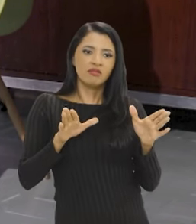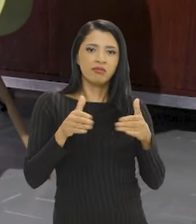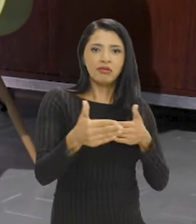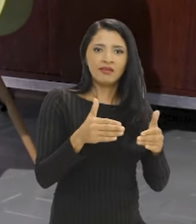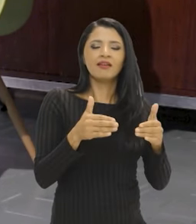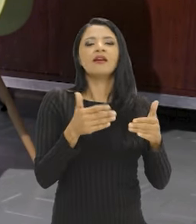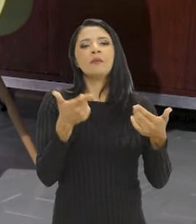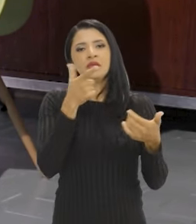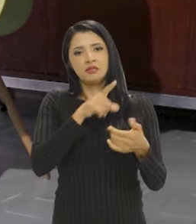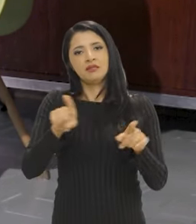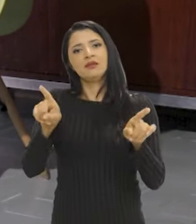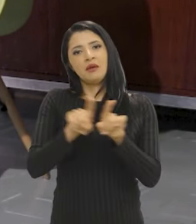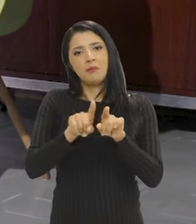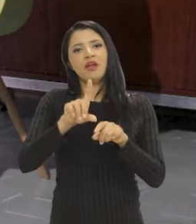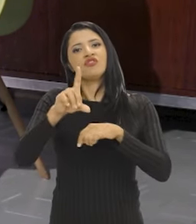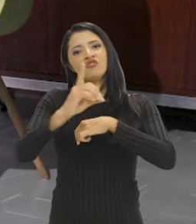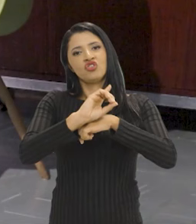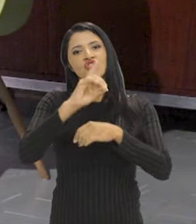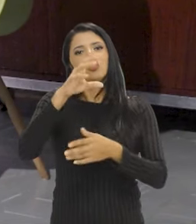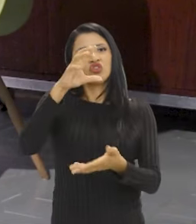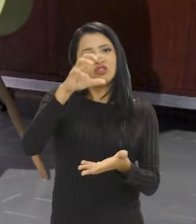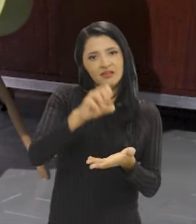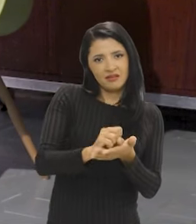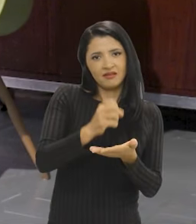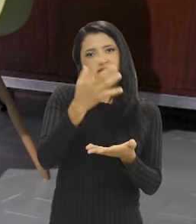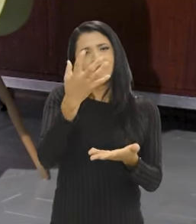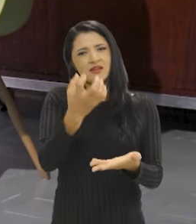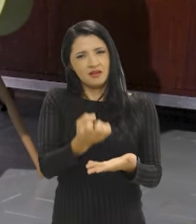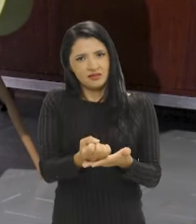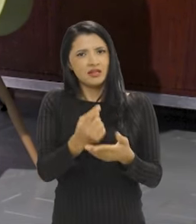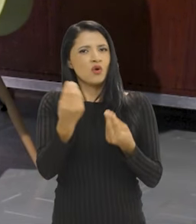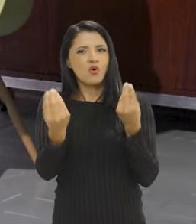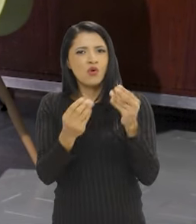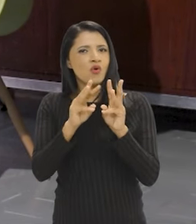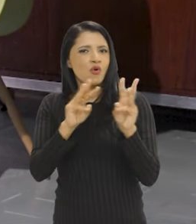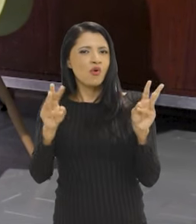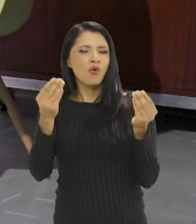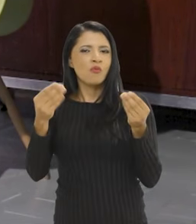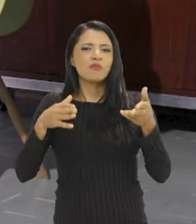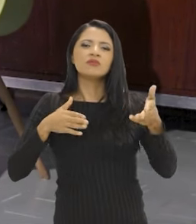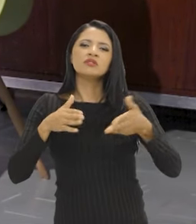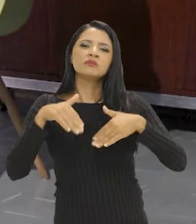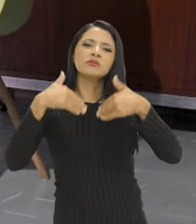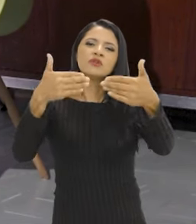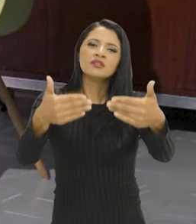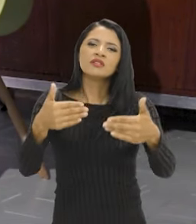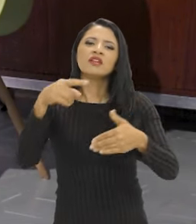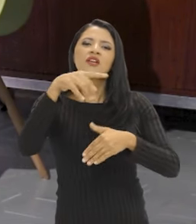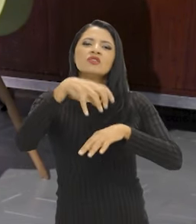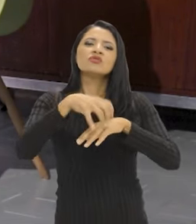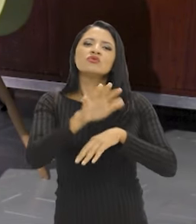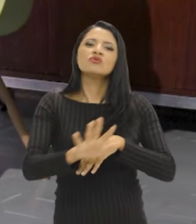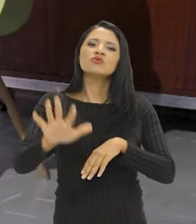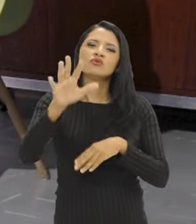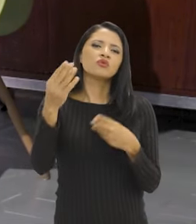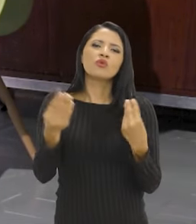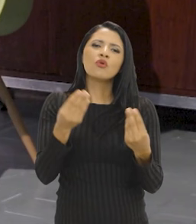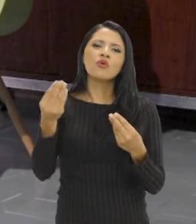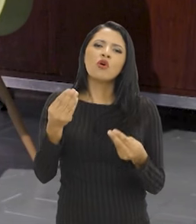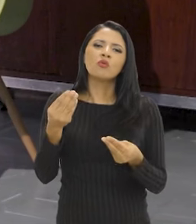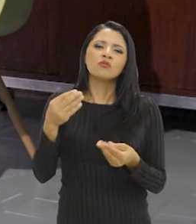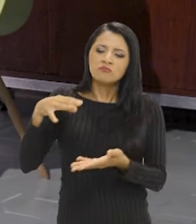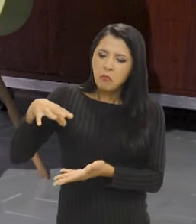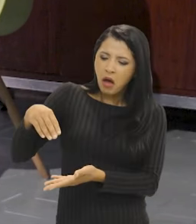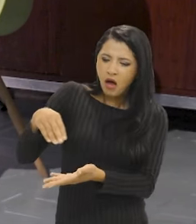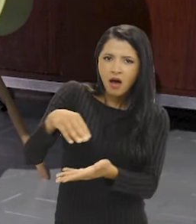geográficos, a gente depende também da digitalização. Como é que está o processo hoje de digitalização no âmbito do Arquivo Nacional?